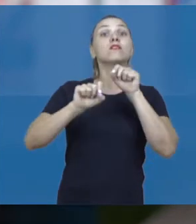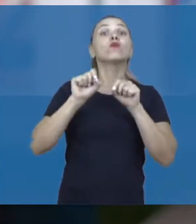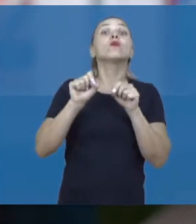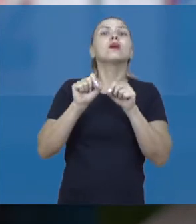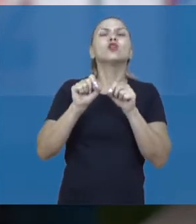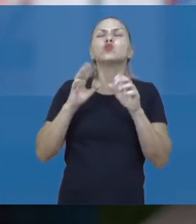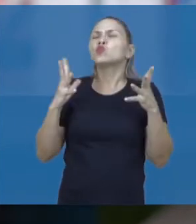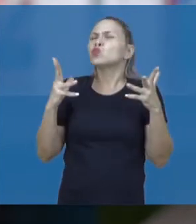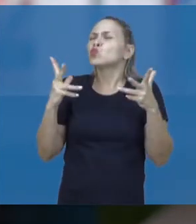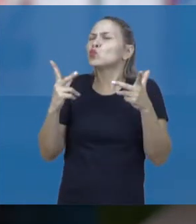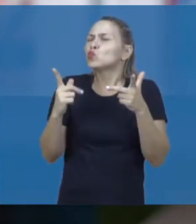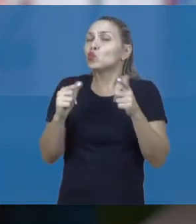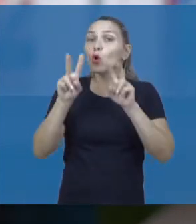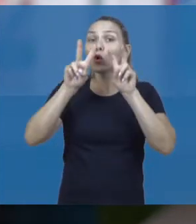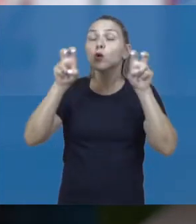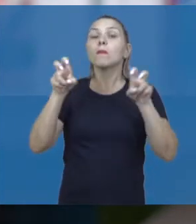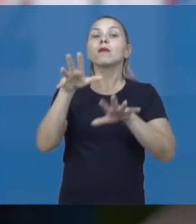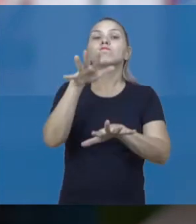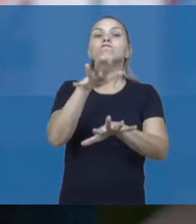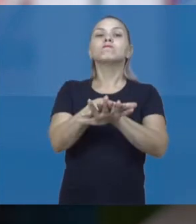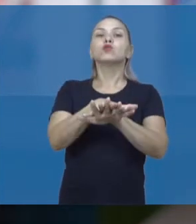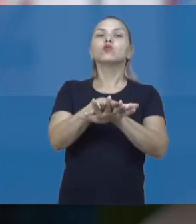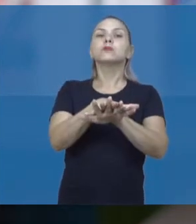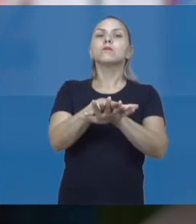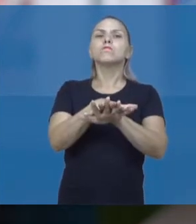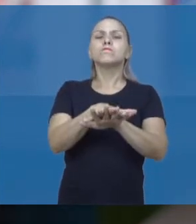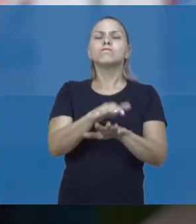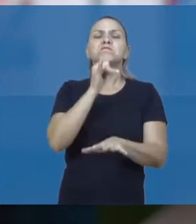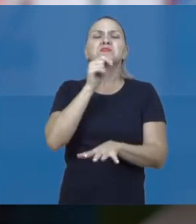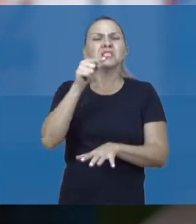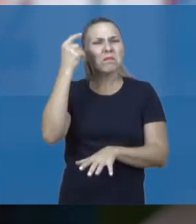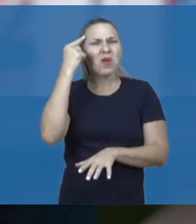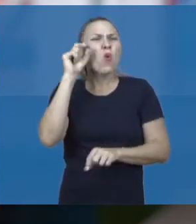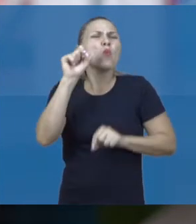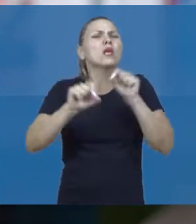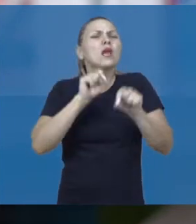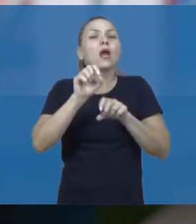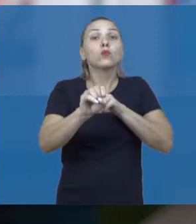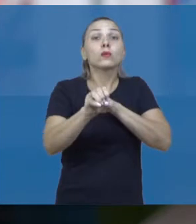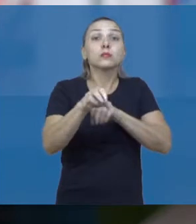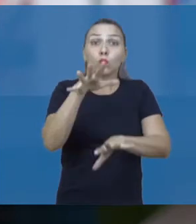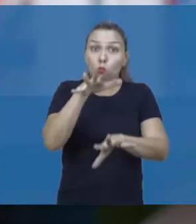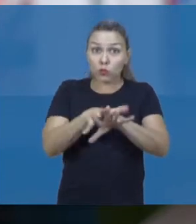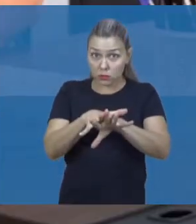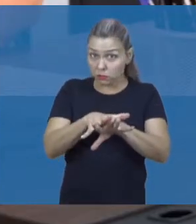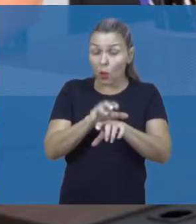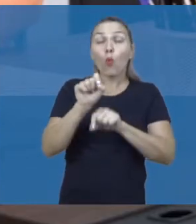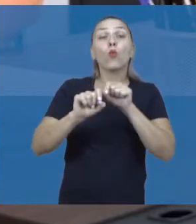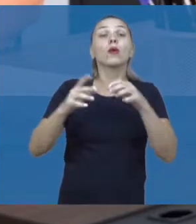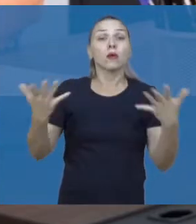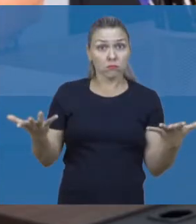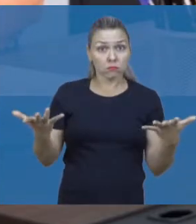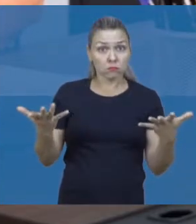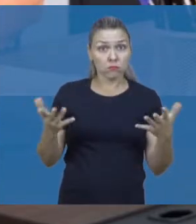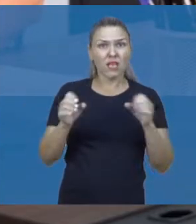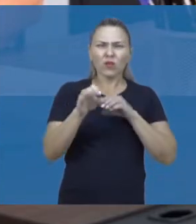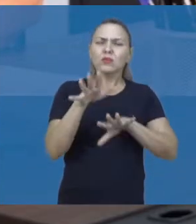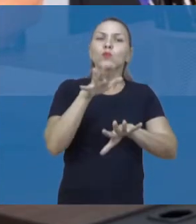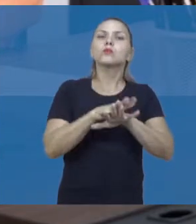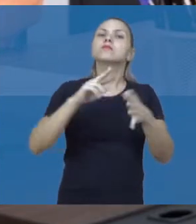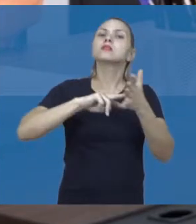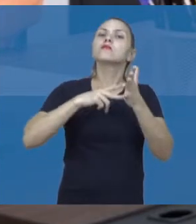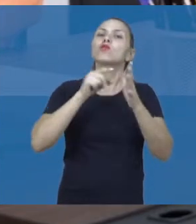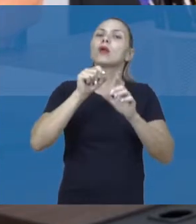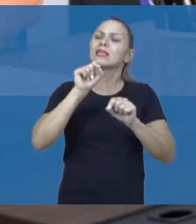inclusão. Quando a gente pensa, o que é a educação inclusiva? Educação inclusiva é aquela que trabalha